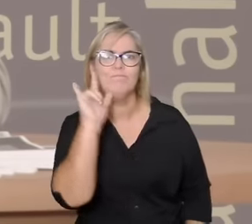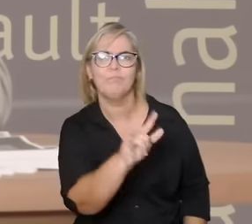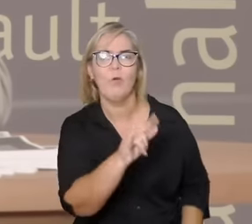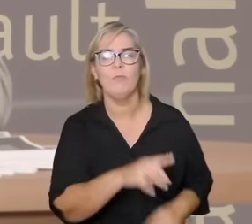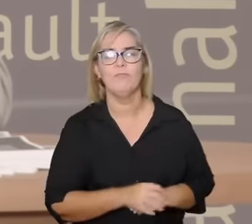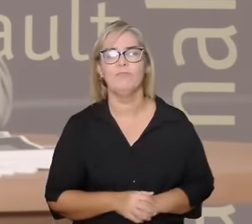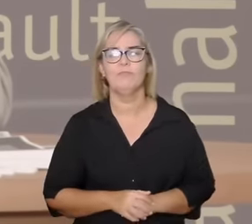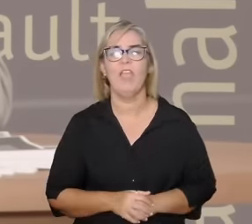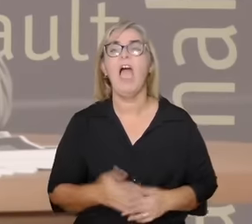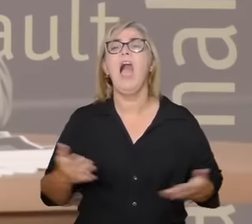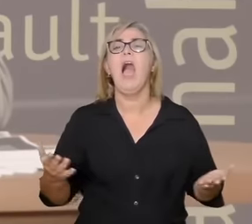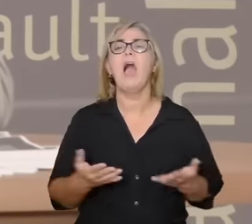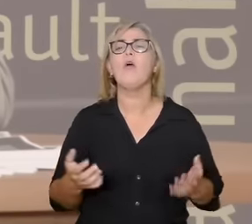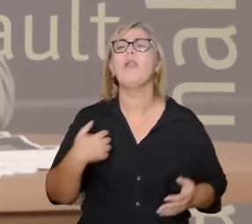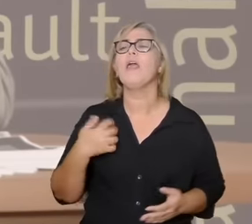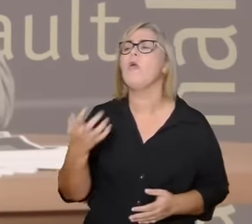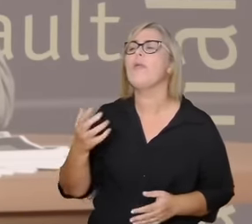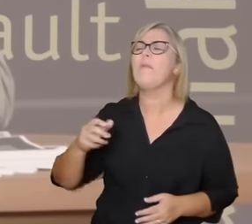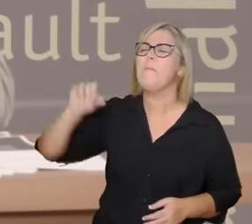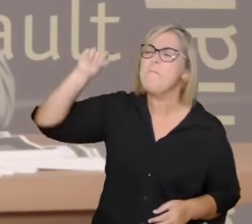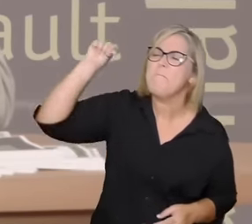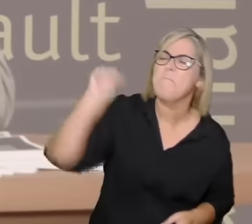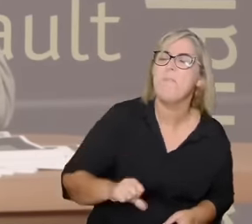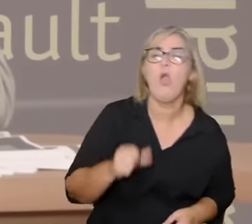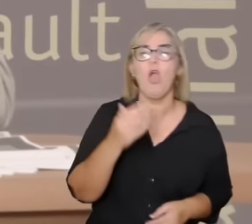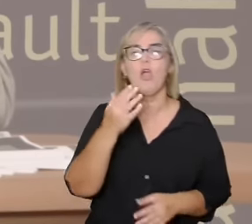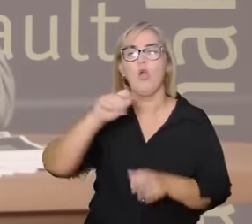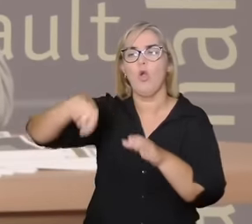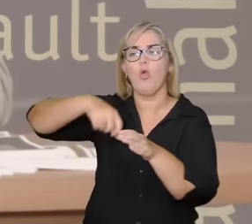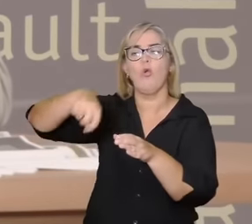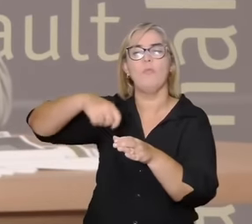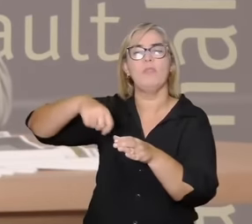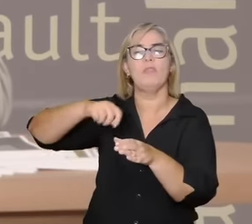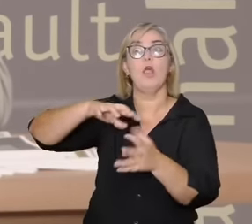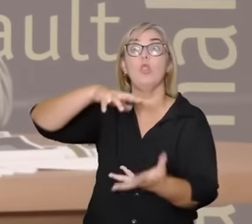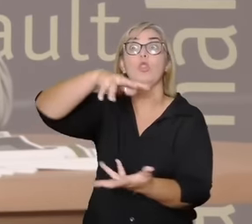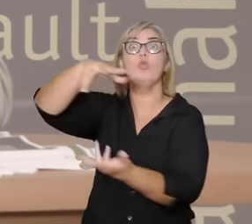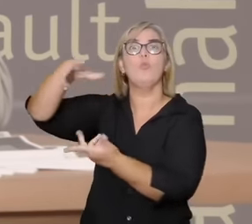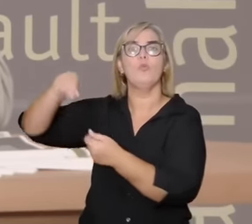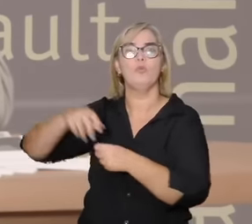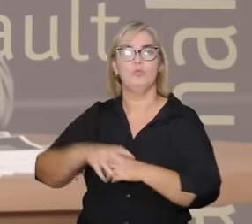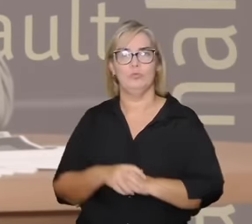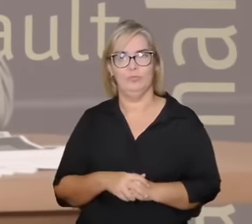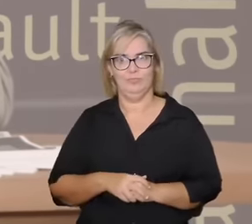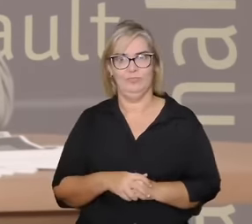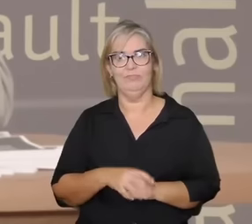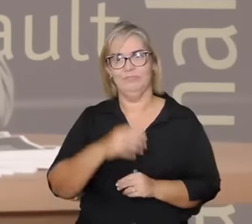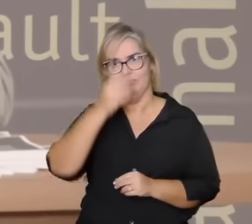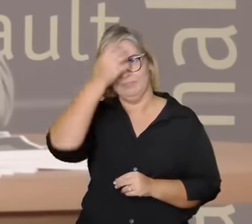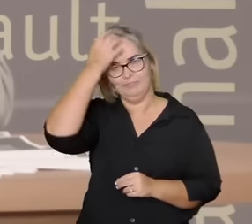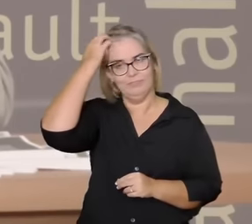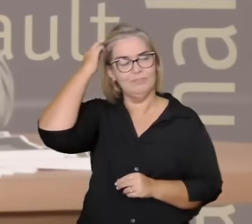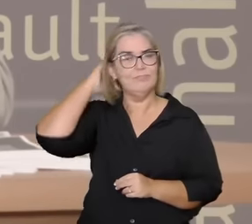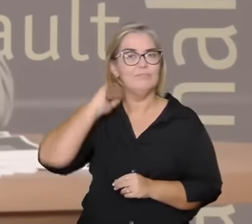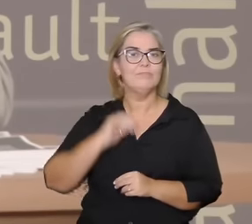comida do mundo o urumilar preparou como vocês devem saber língua de touro cunhame